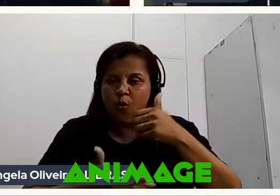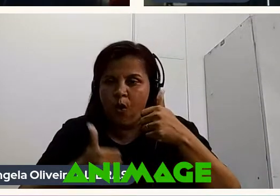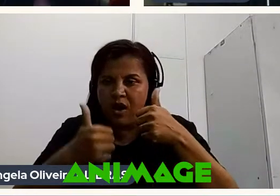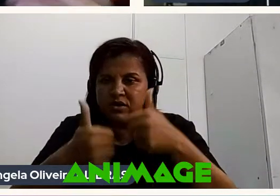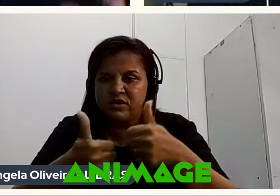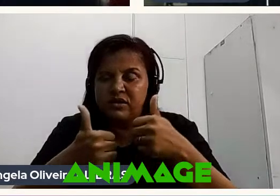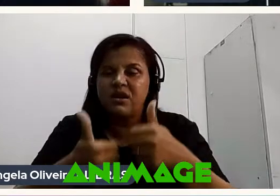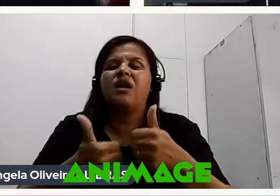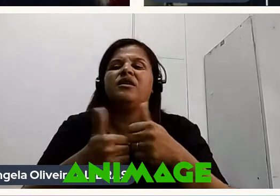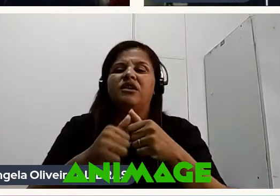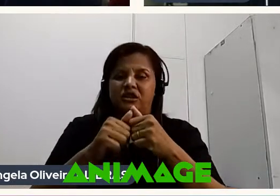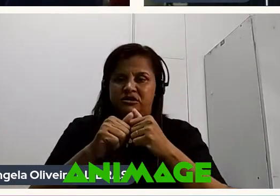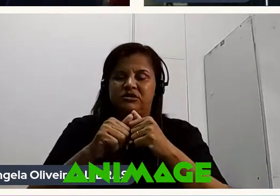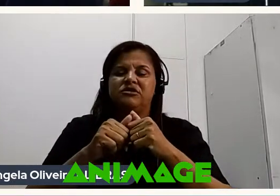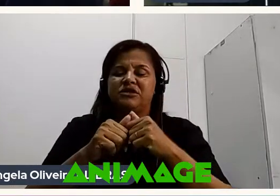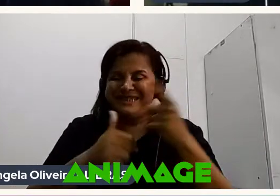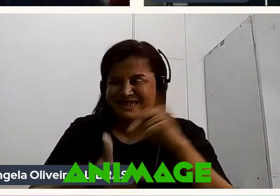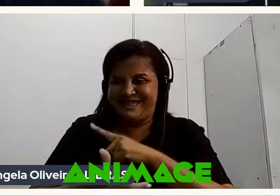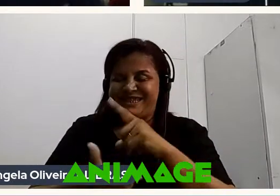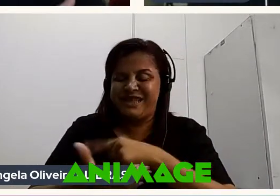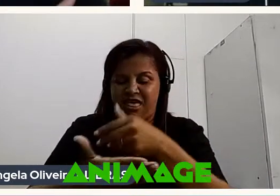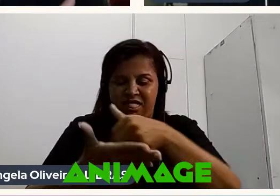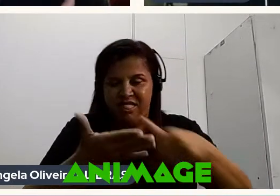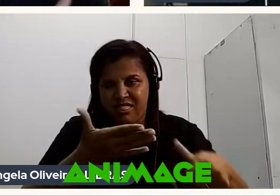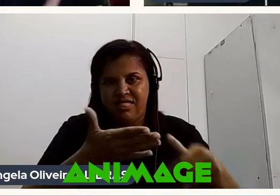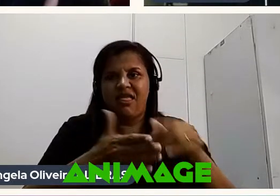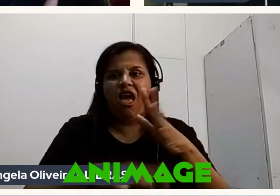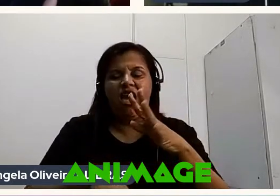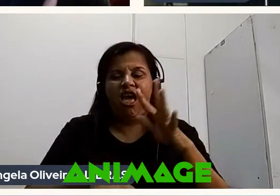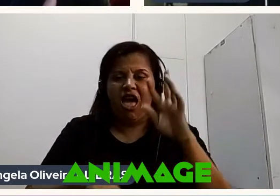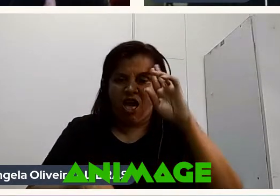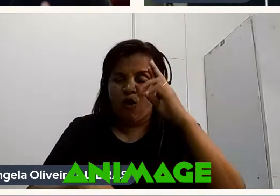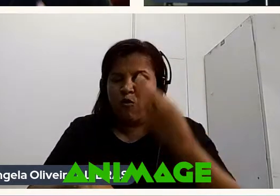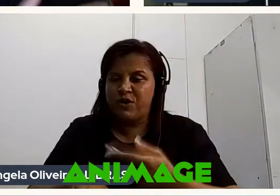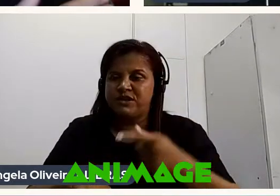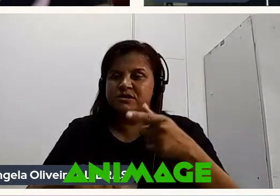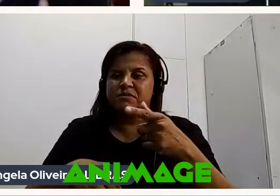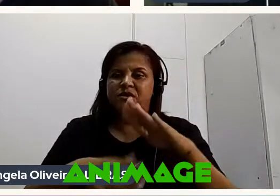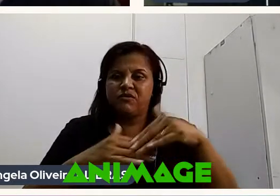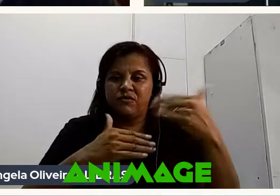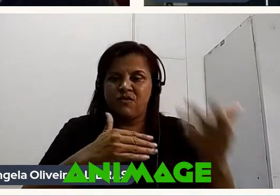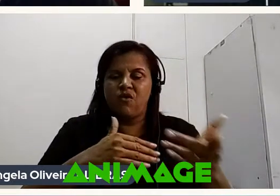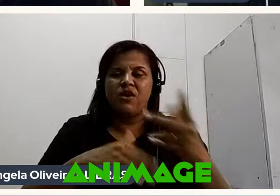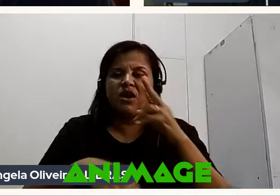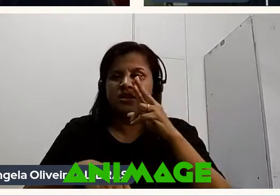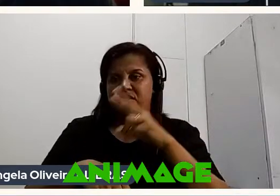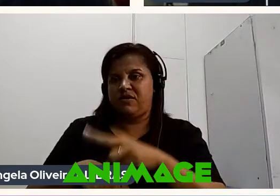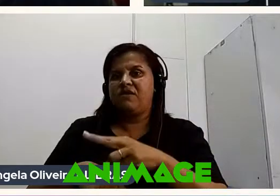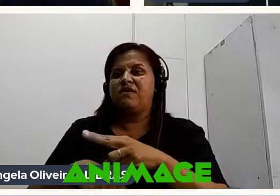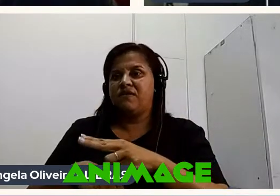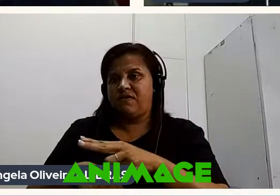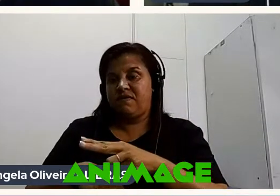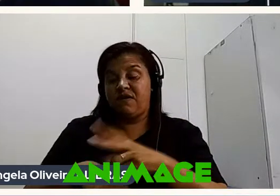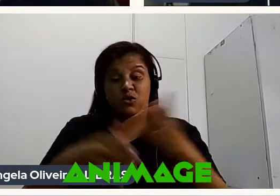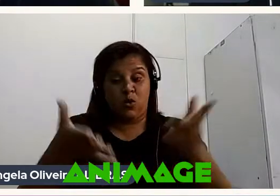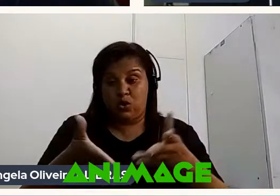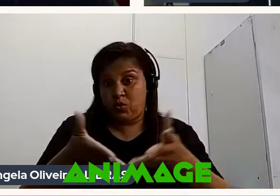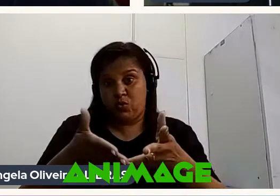De ter conteúdo Há um reconhecimento Fora Que a gente vê Já não é de hoje